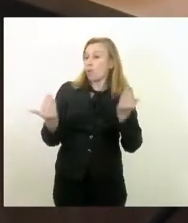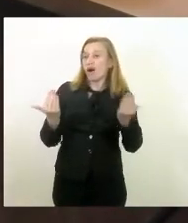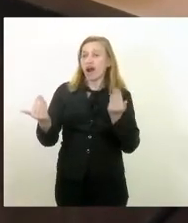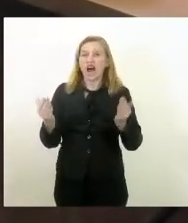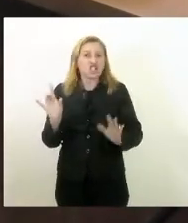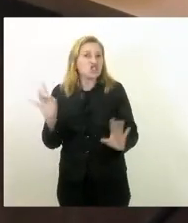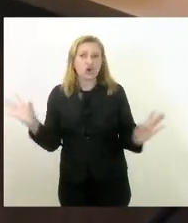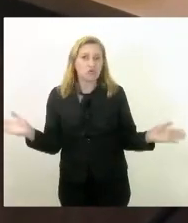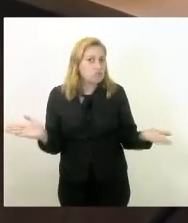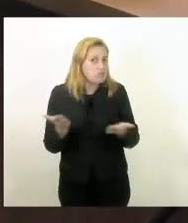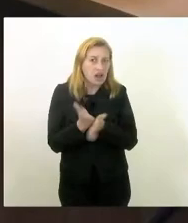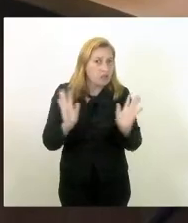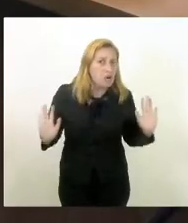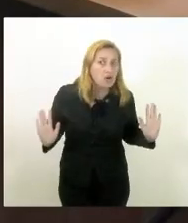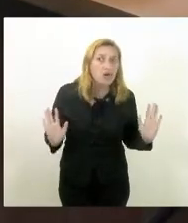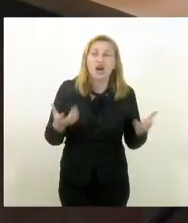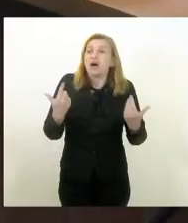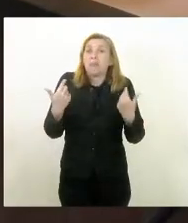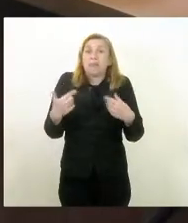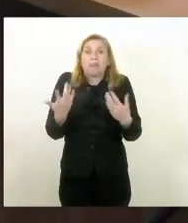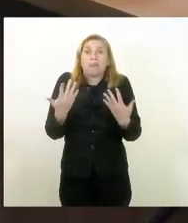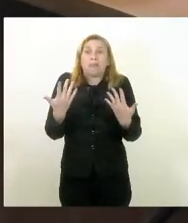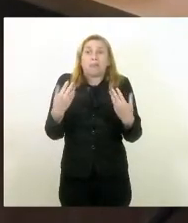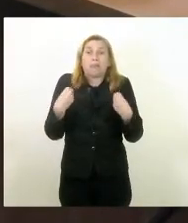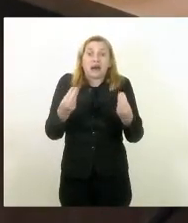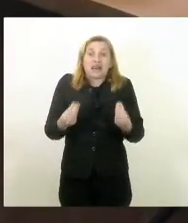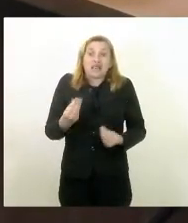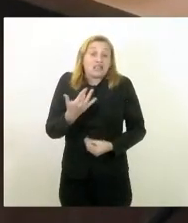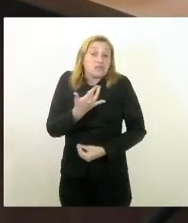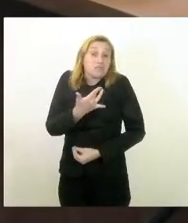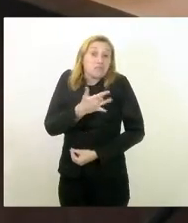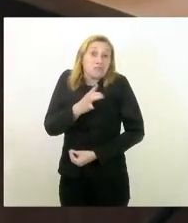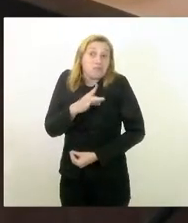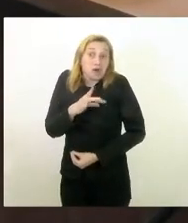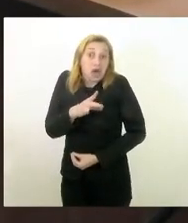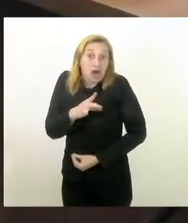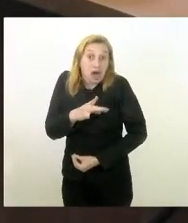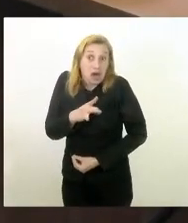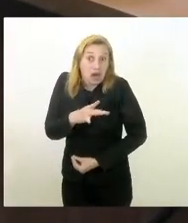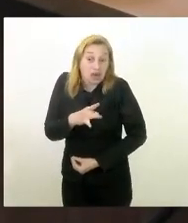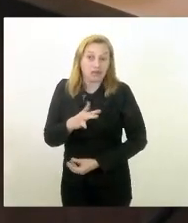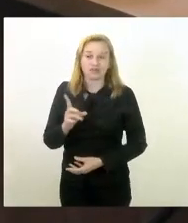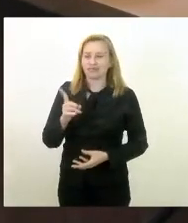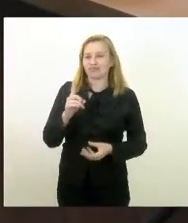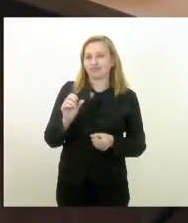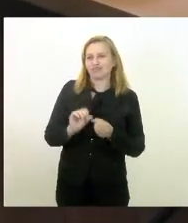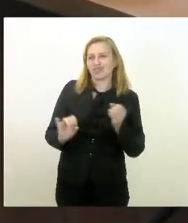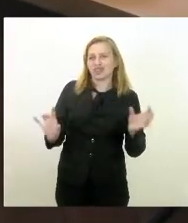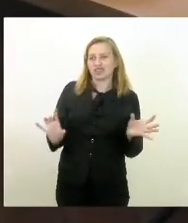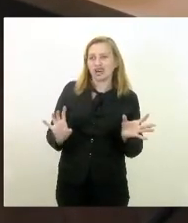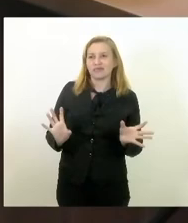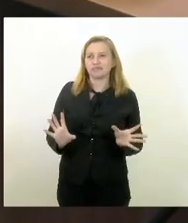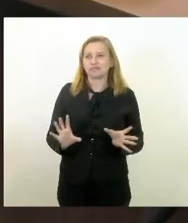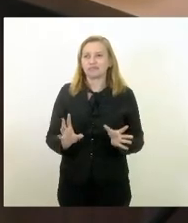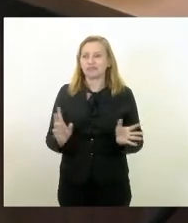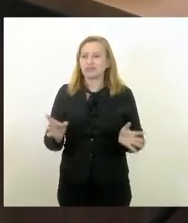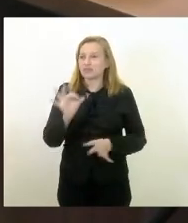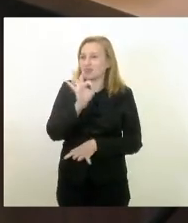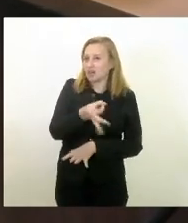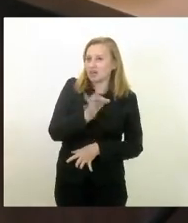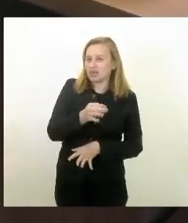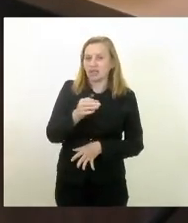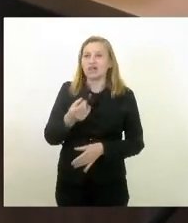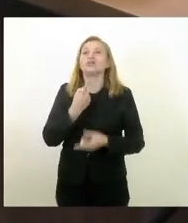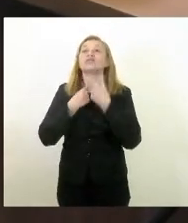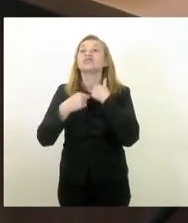isso e mais nada porque esse desespero e não deixar com que se faça presente concreta a